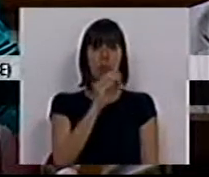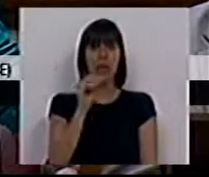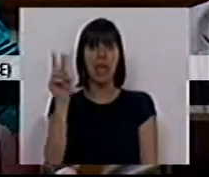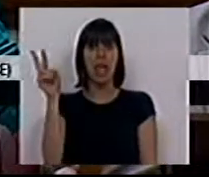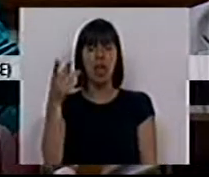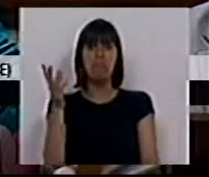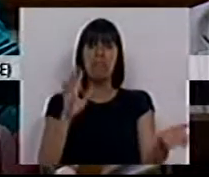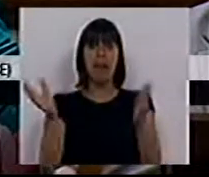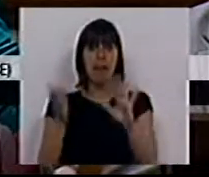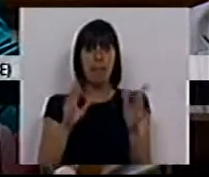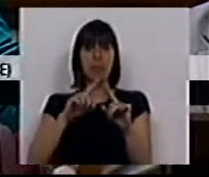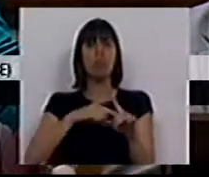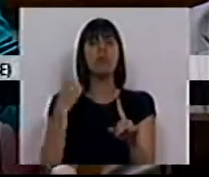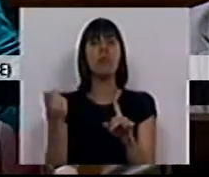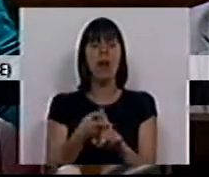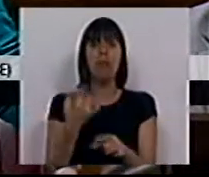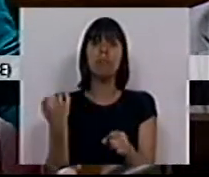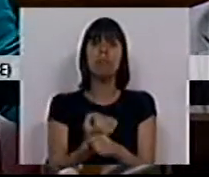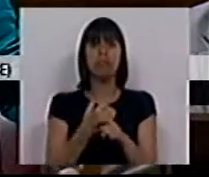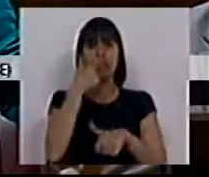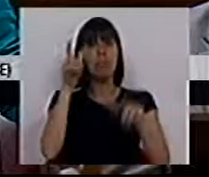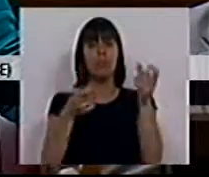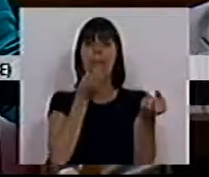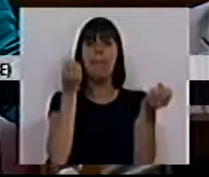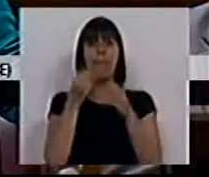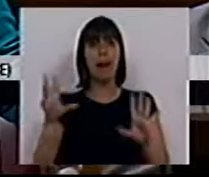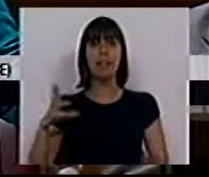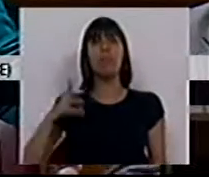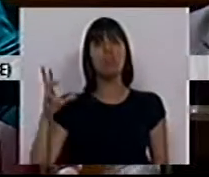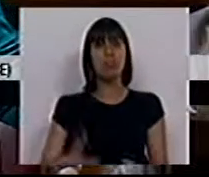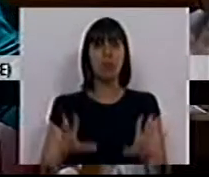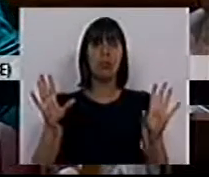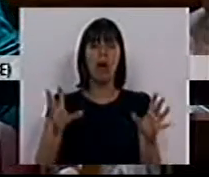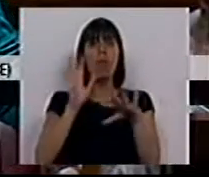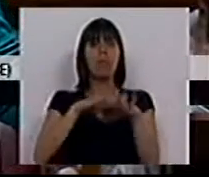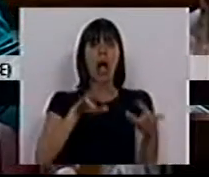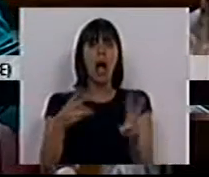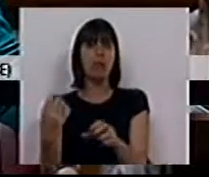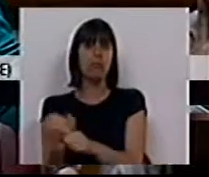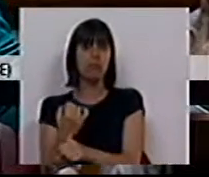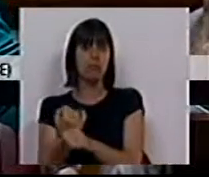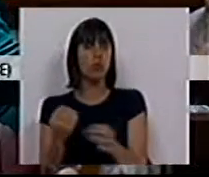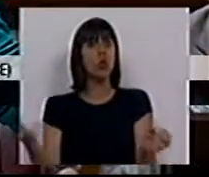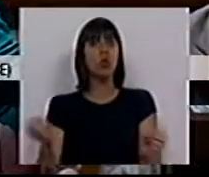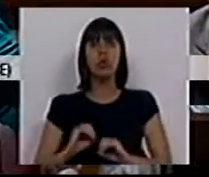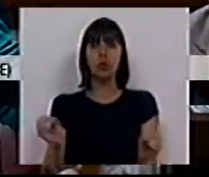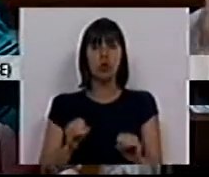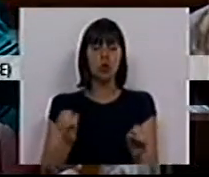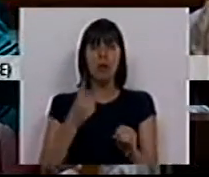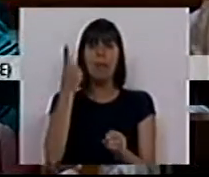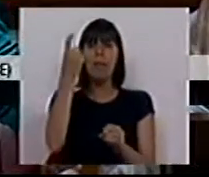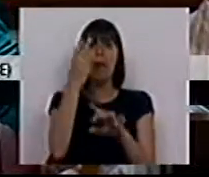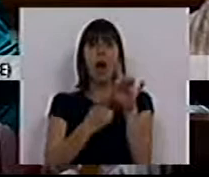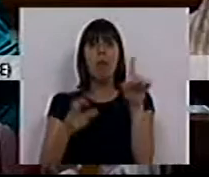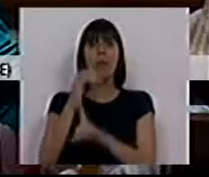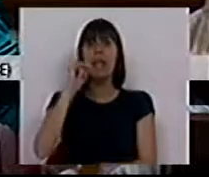euros em média por ano que os trabalhadores perderam em Portugal só com as alterações laborais, sem contar com o